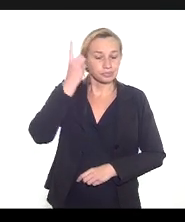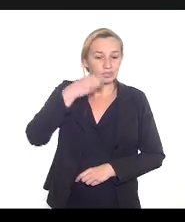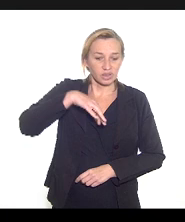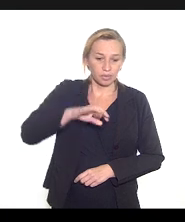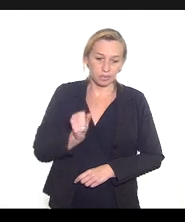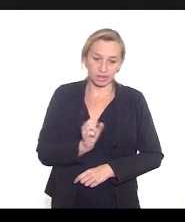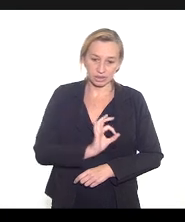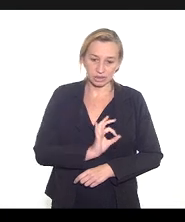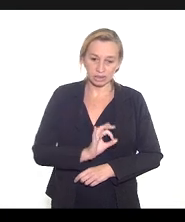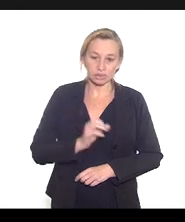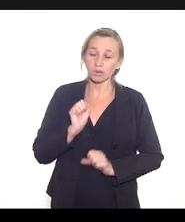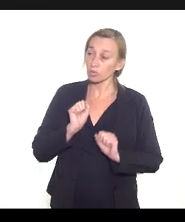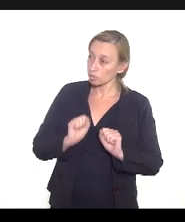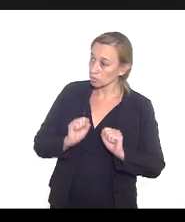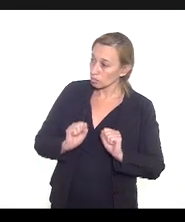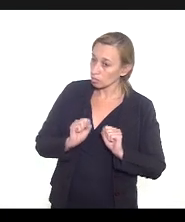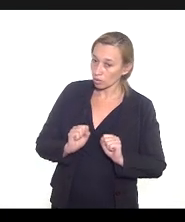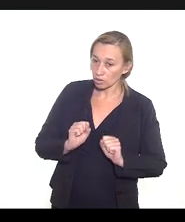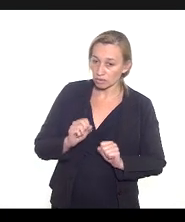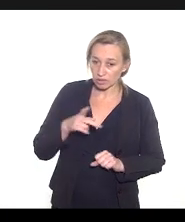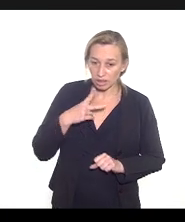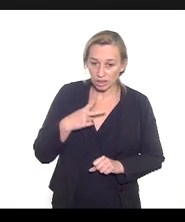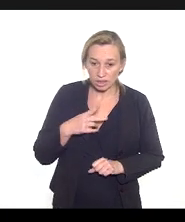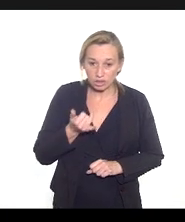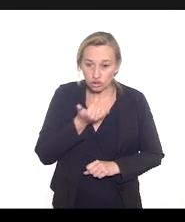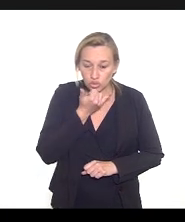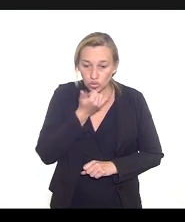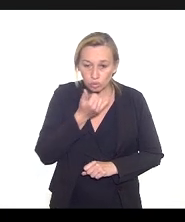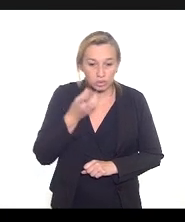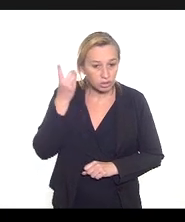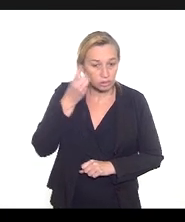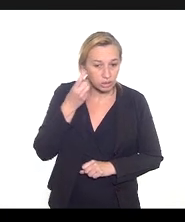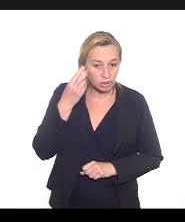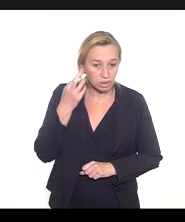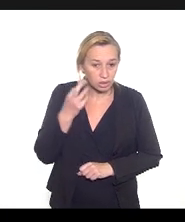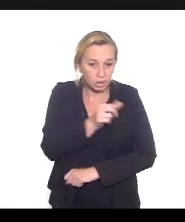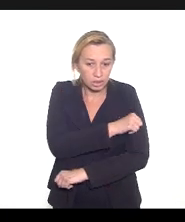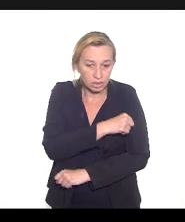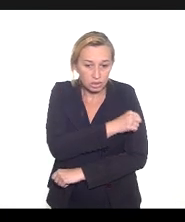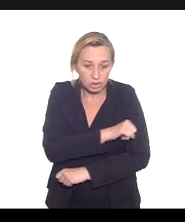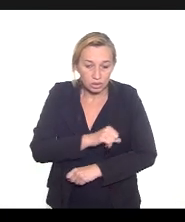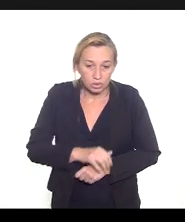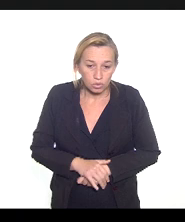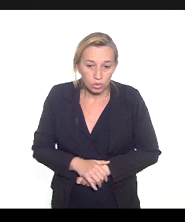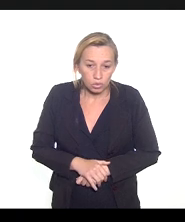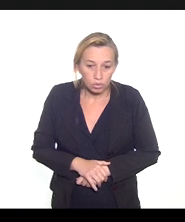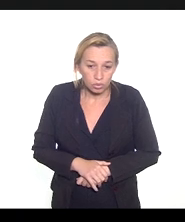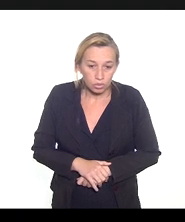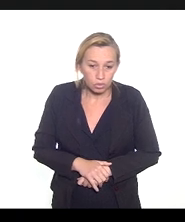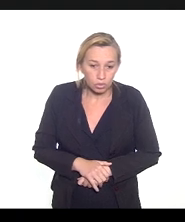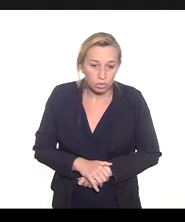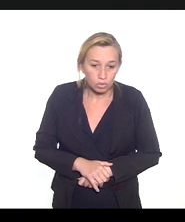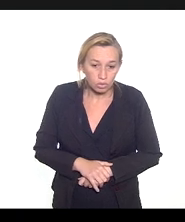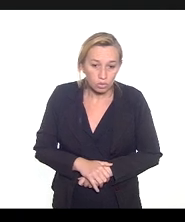Marta pois não Rejani desculpe pode completar por favor não é que